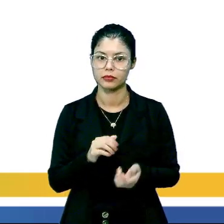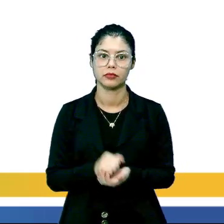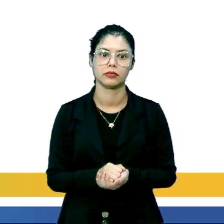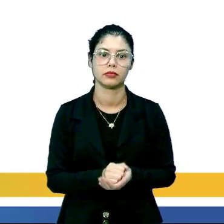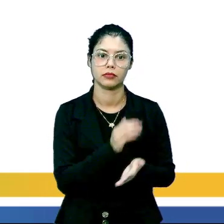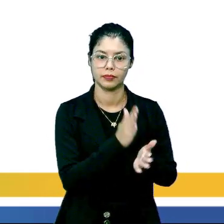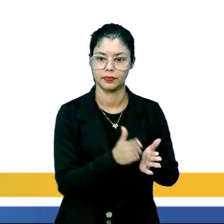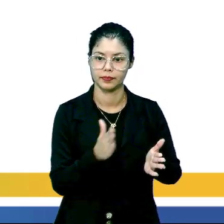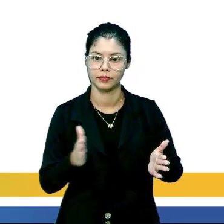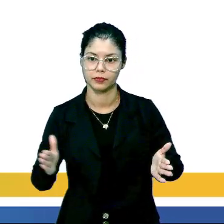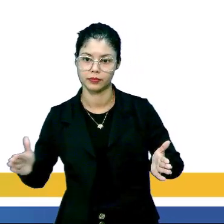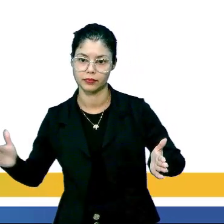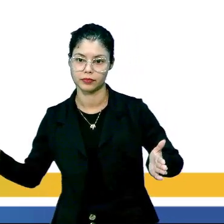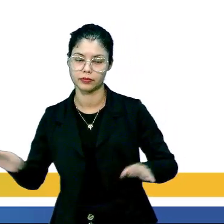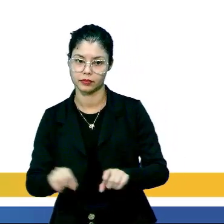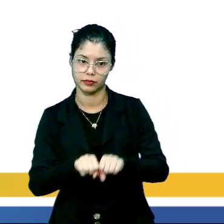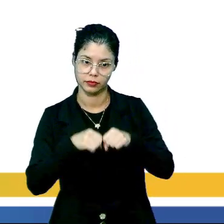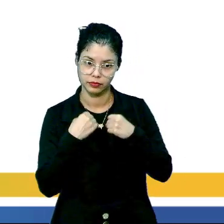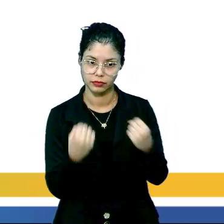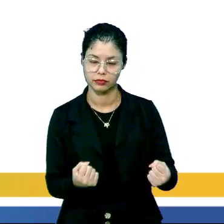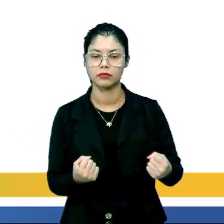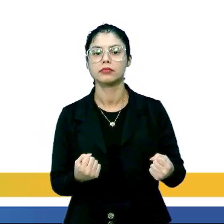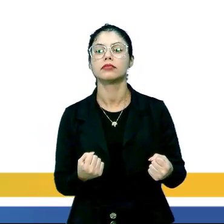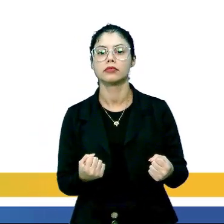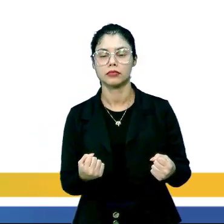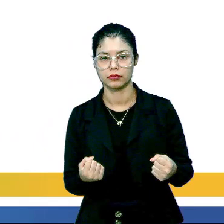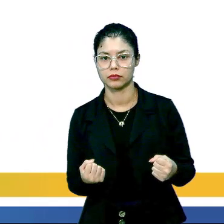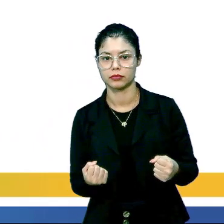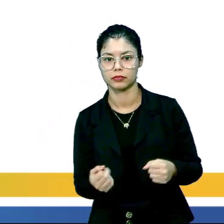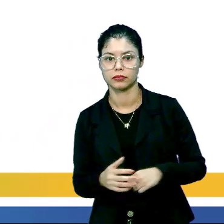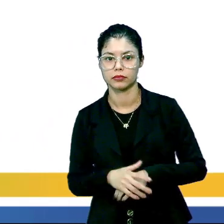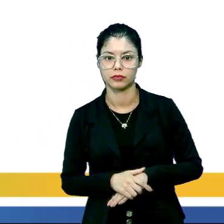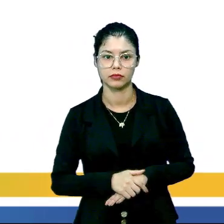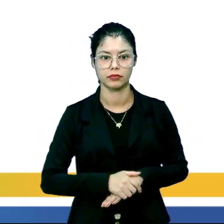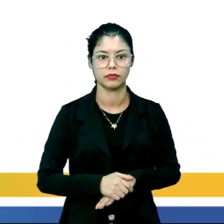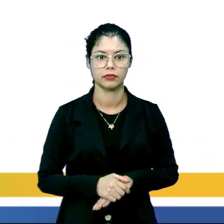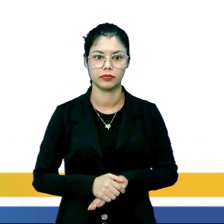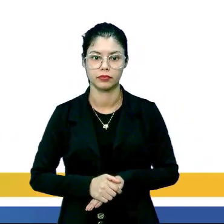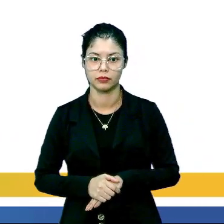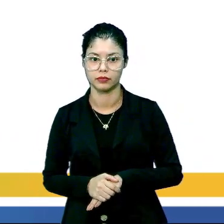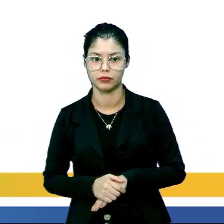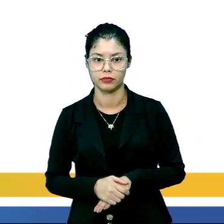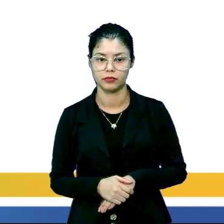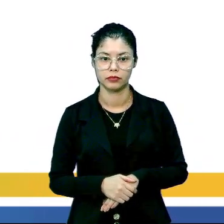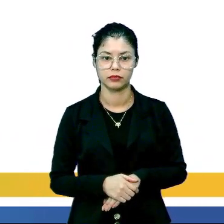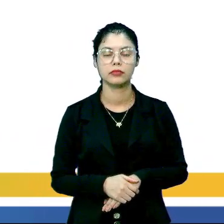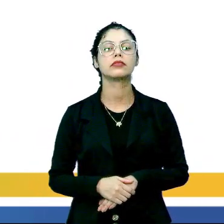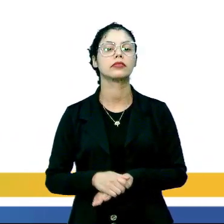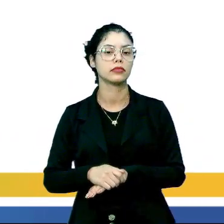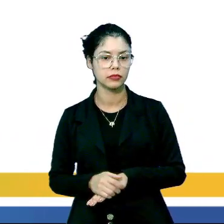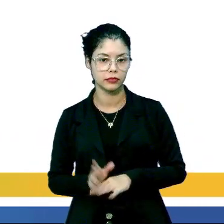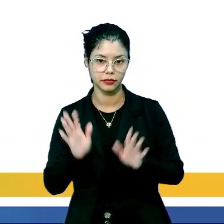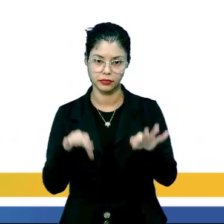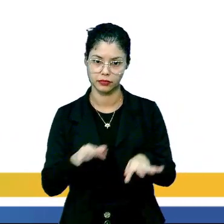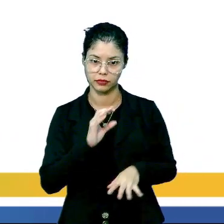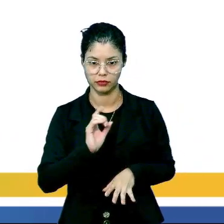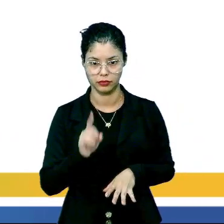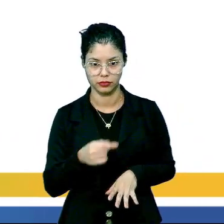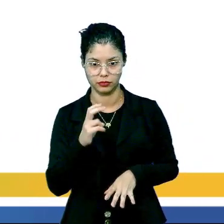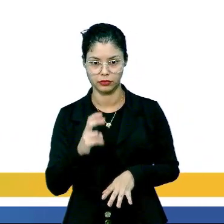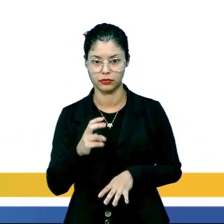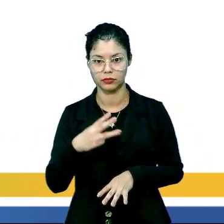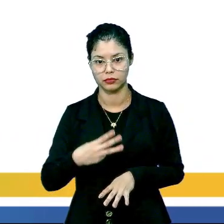desintegração. Tem que quebrar a substância. Então, eu quebrei o número 1 5 vezes e a massa final foi 0